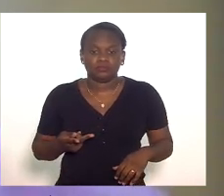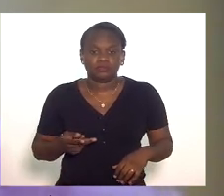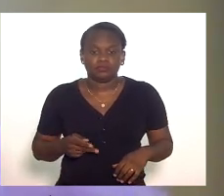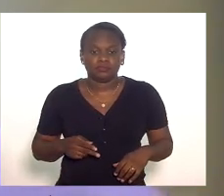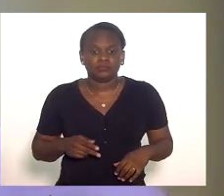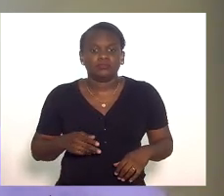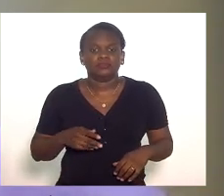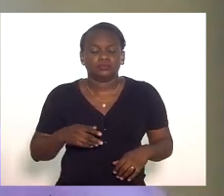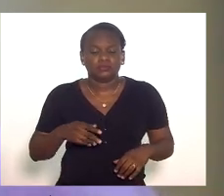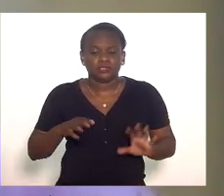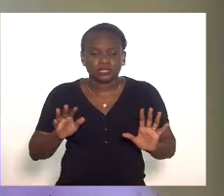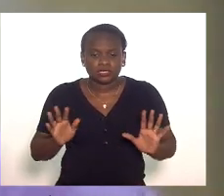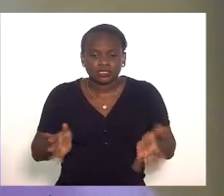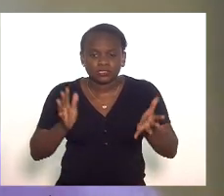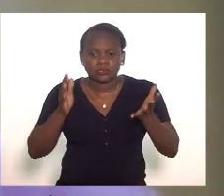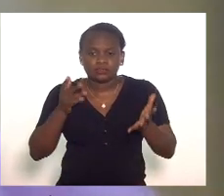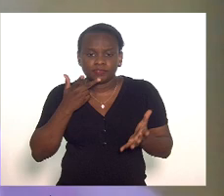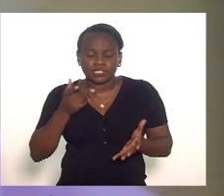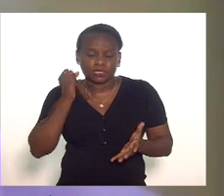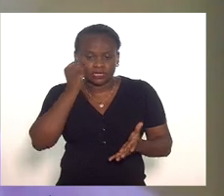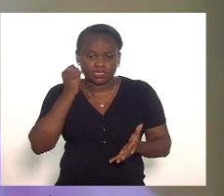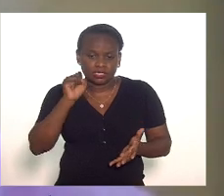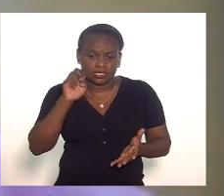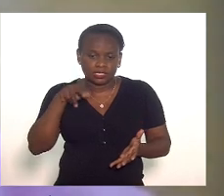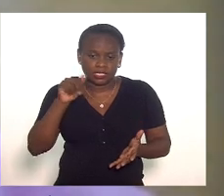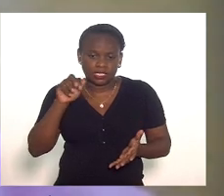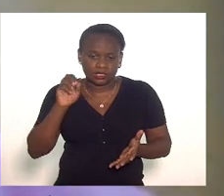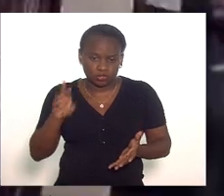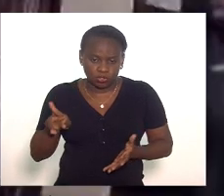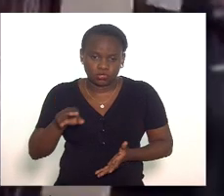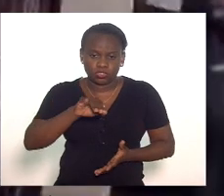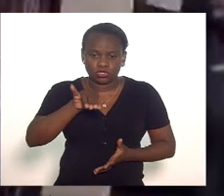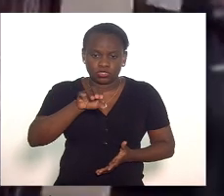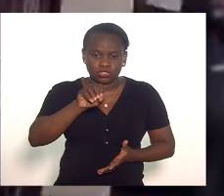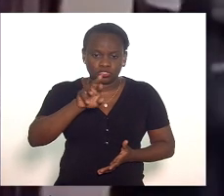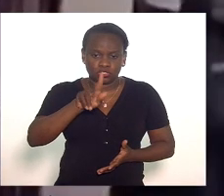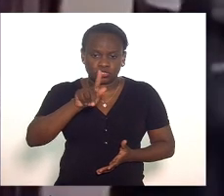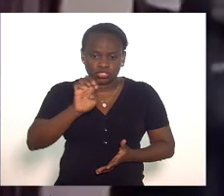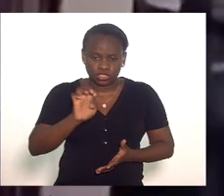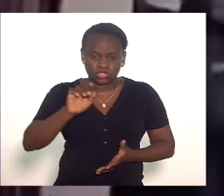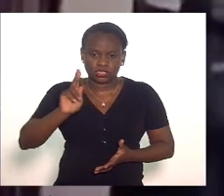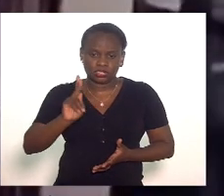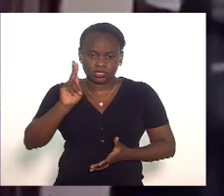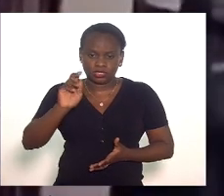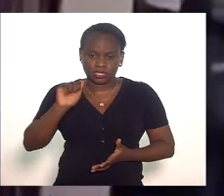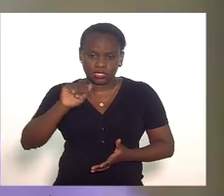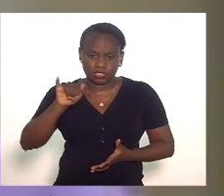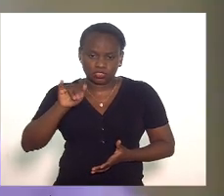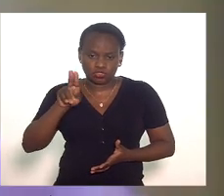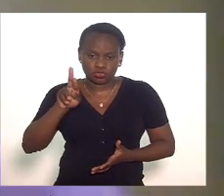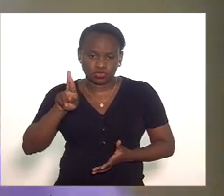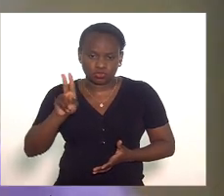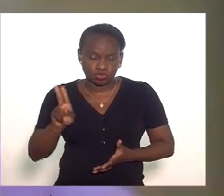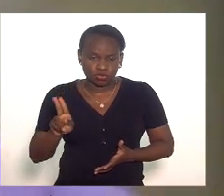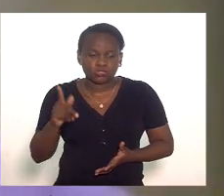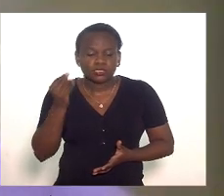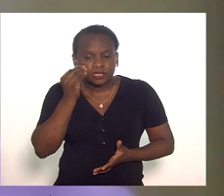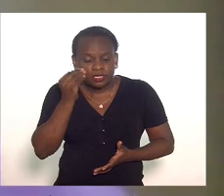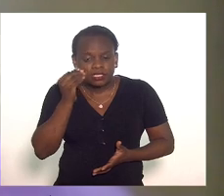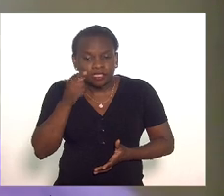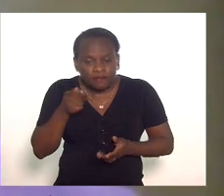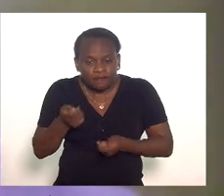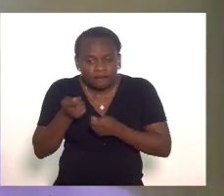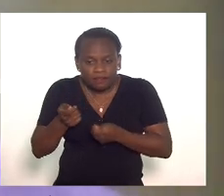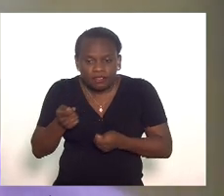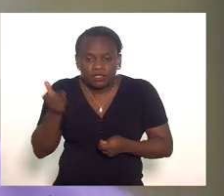incita o senador Jorge Cajuru a conseguir que a